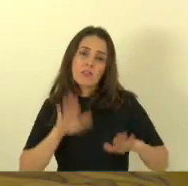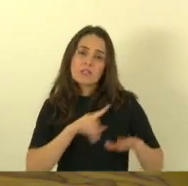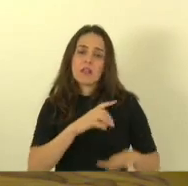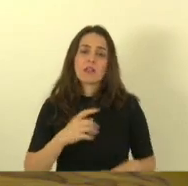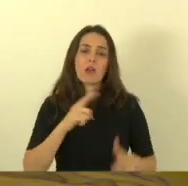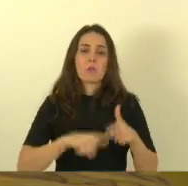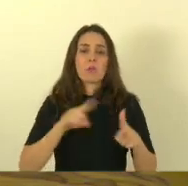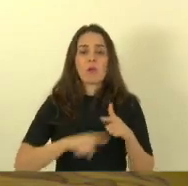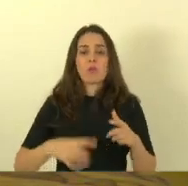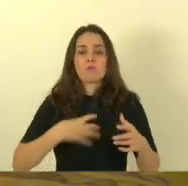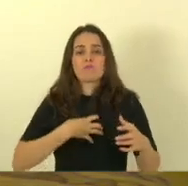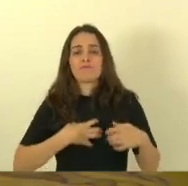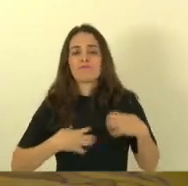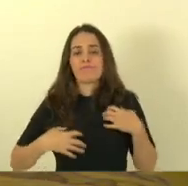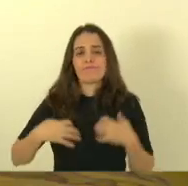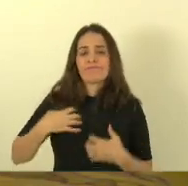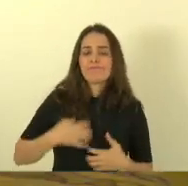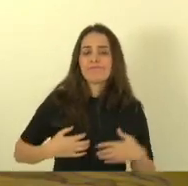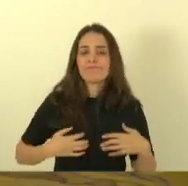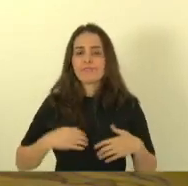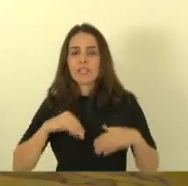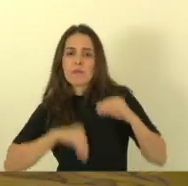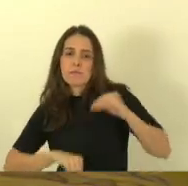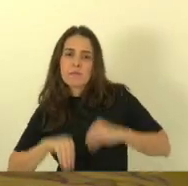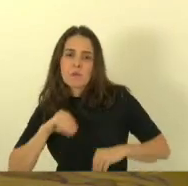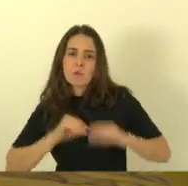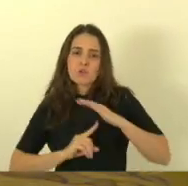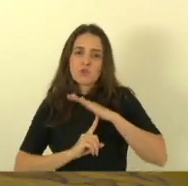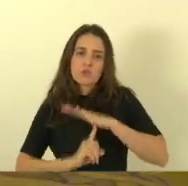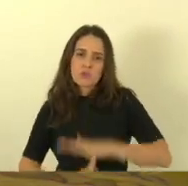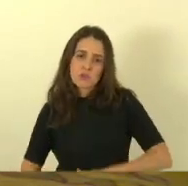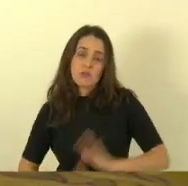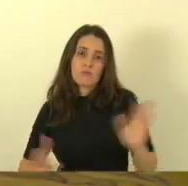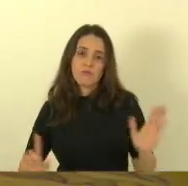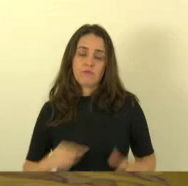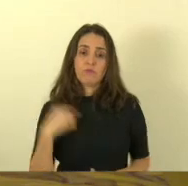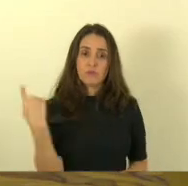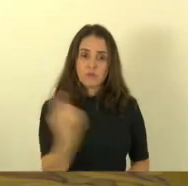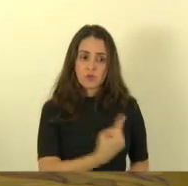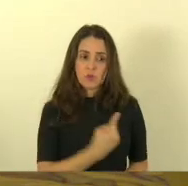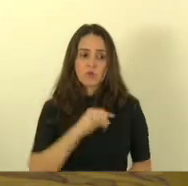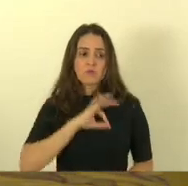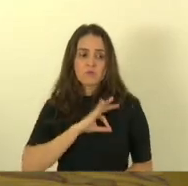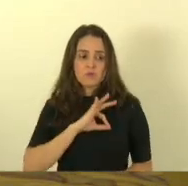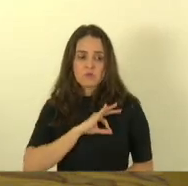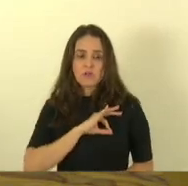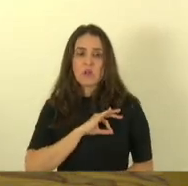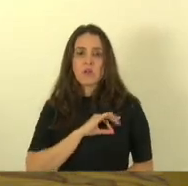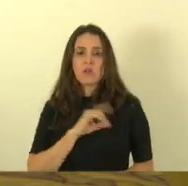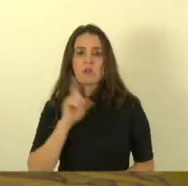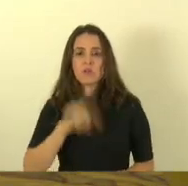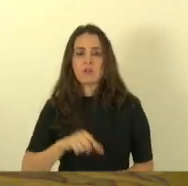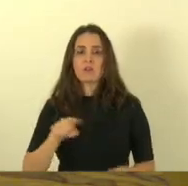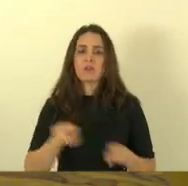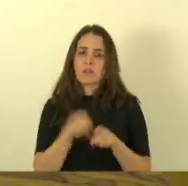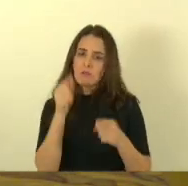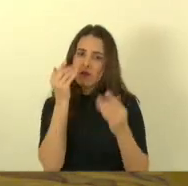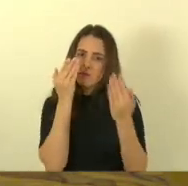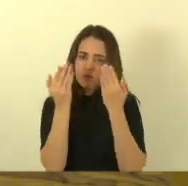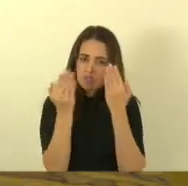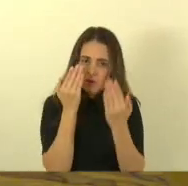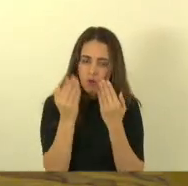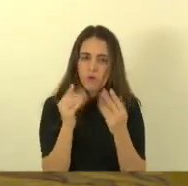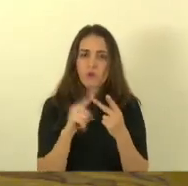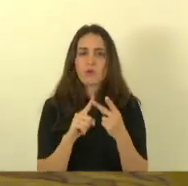emocionais nós como os policiais militares nós somos os psicólogos nós